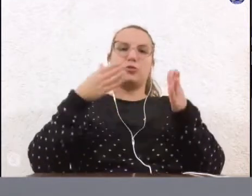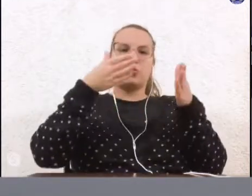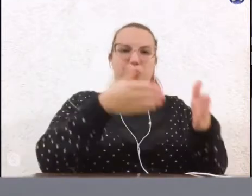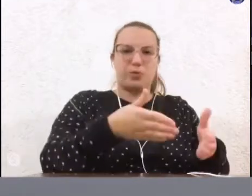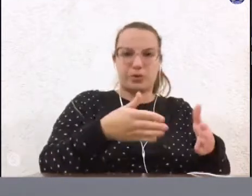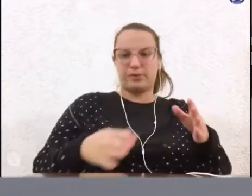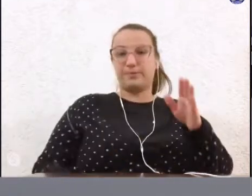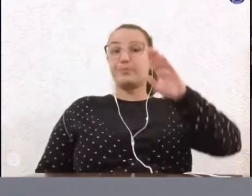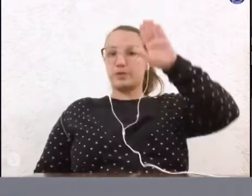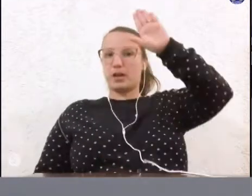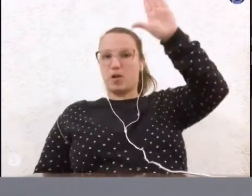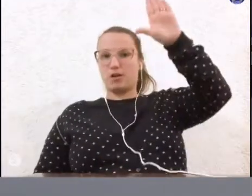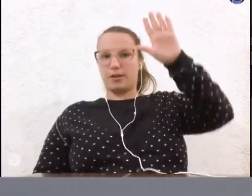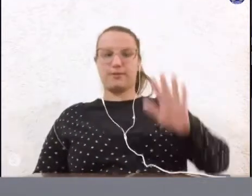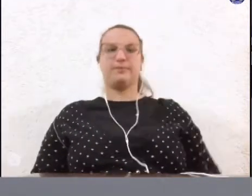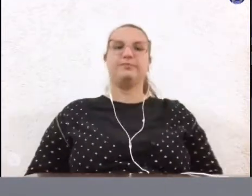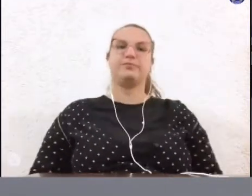senhor presidente?